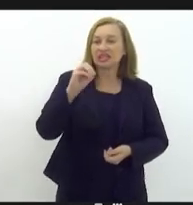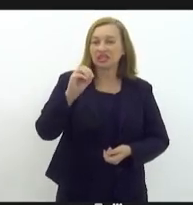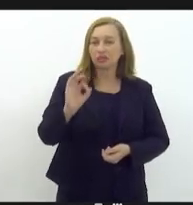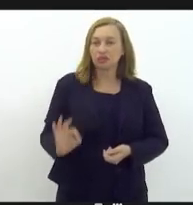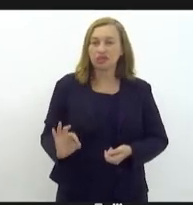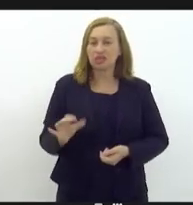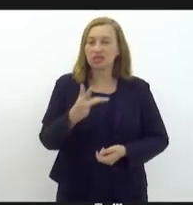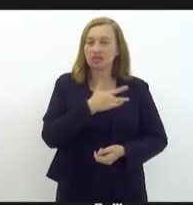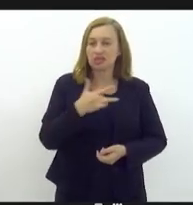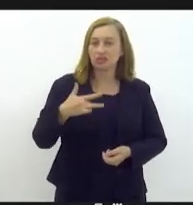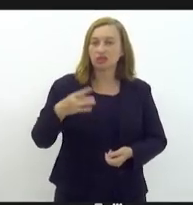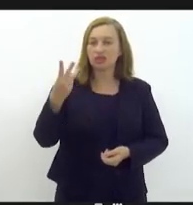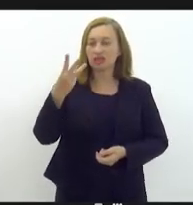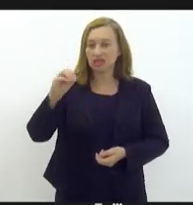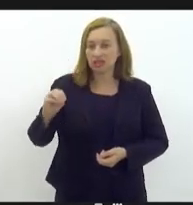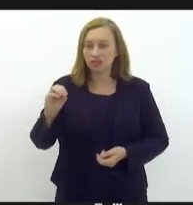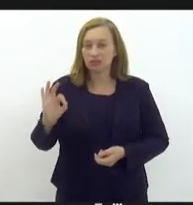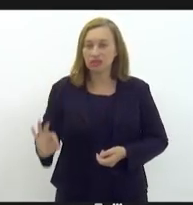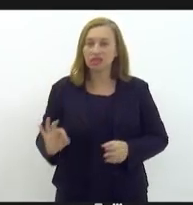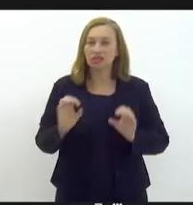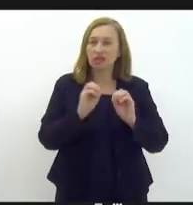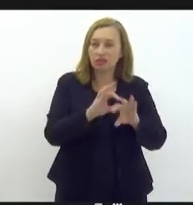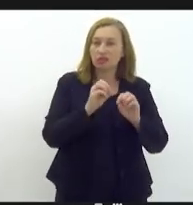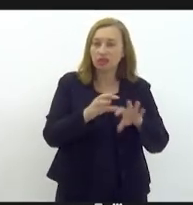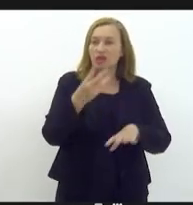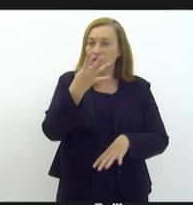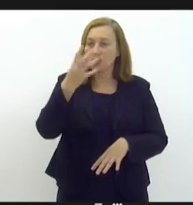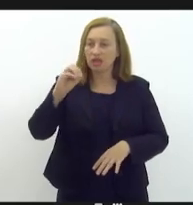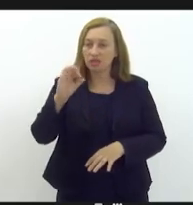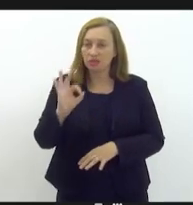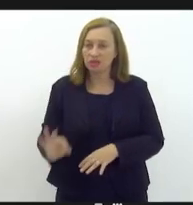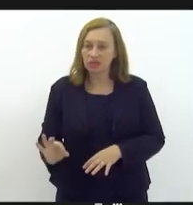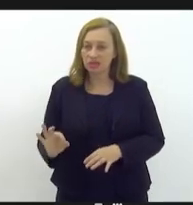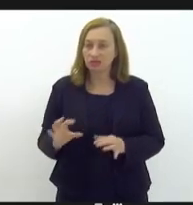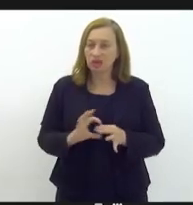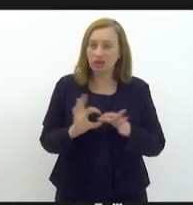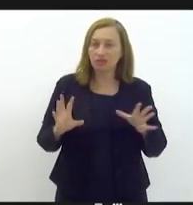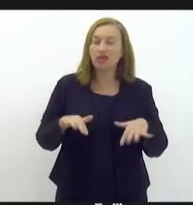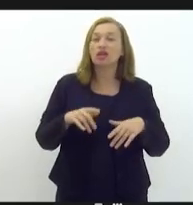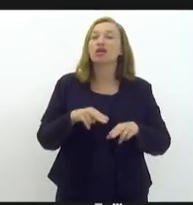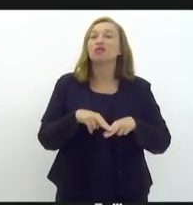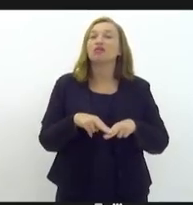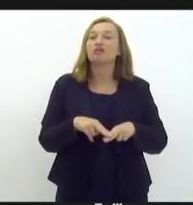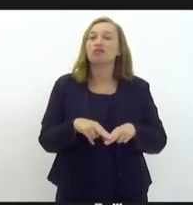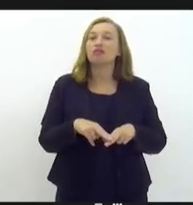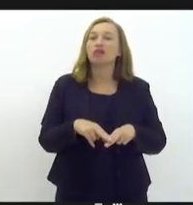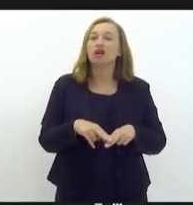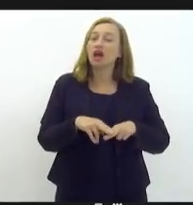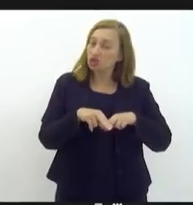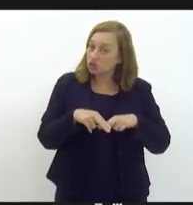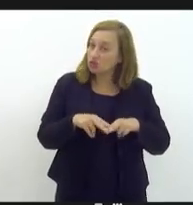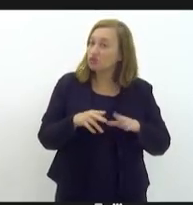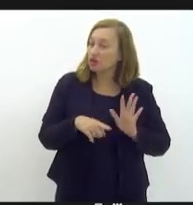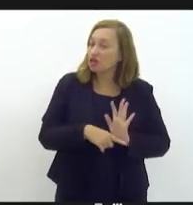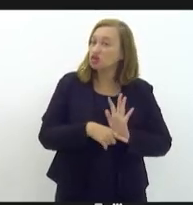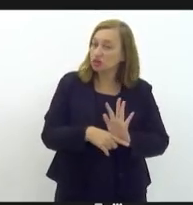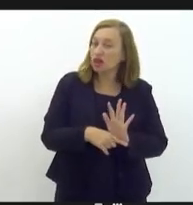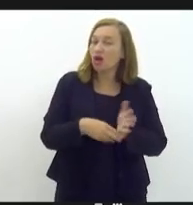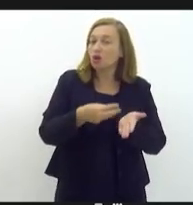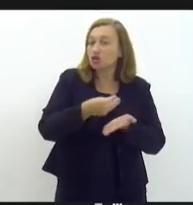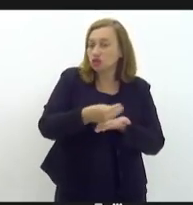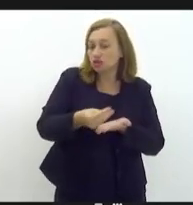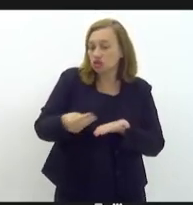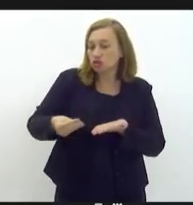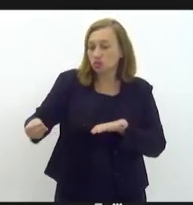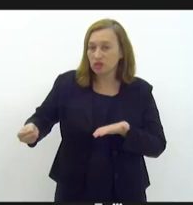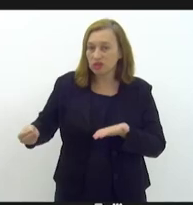na saúde, 30% da educação e 40% aberto. Isso vai ajudar muito também a distribuição